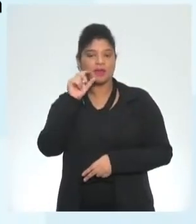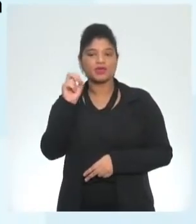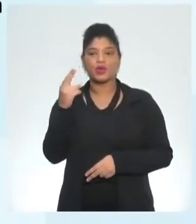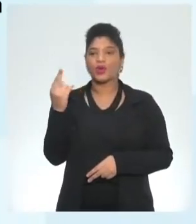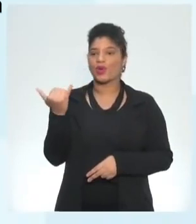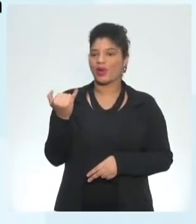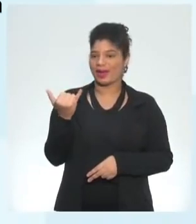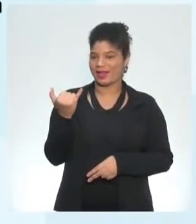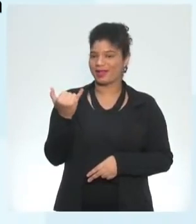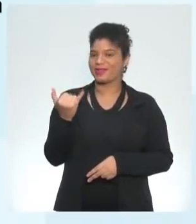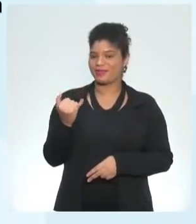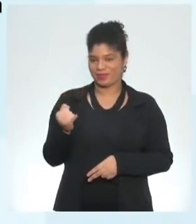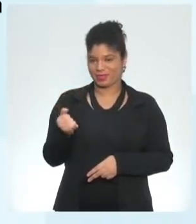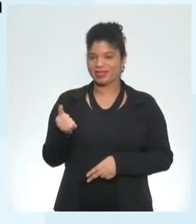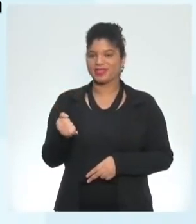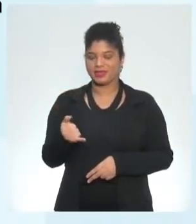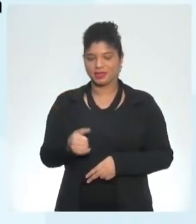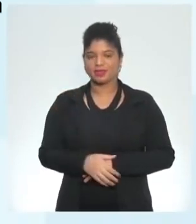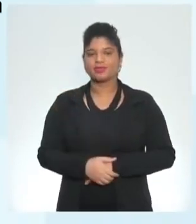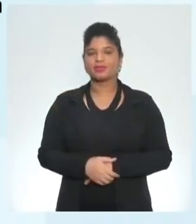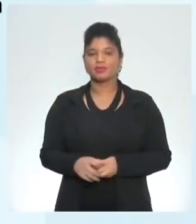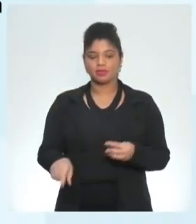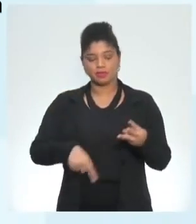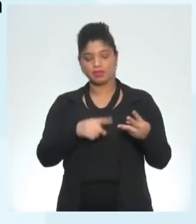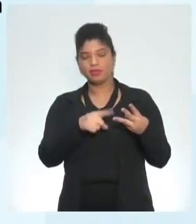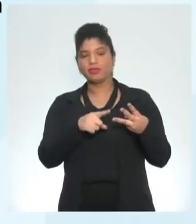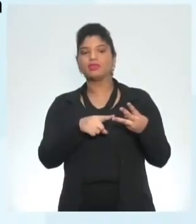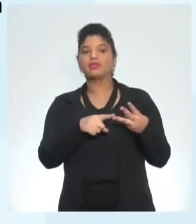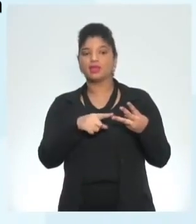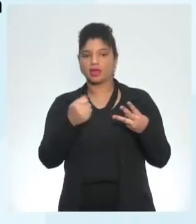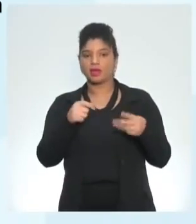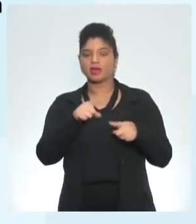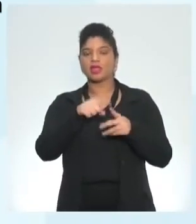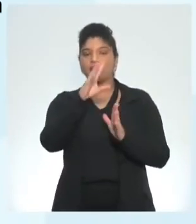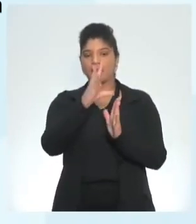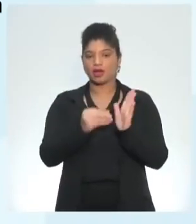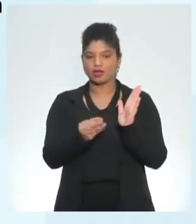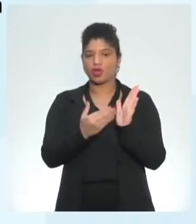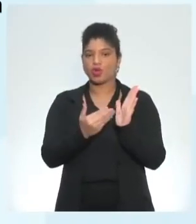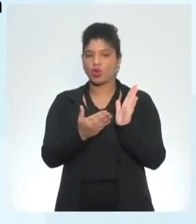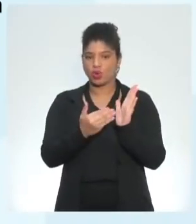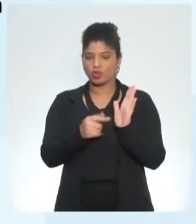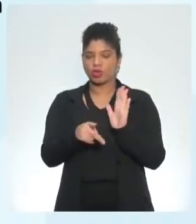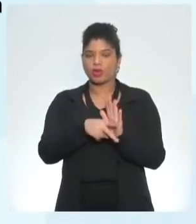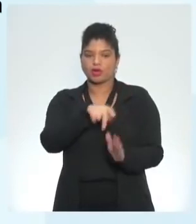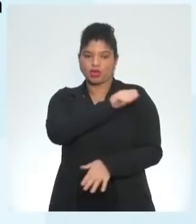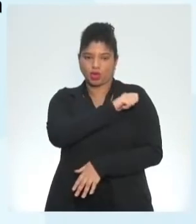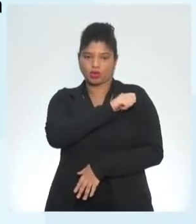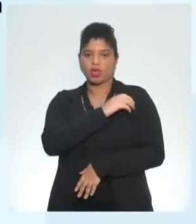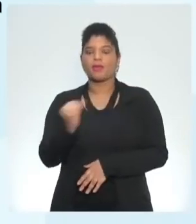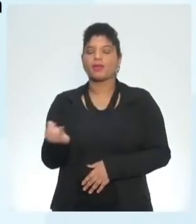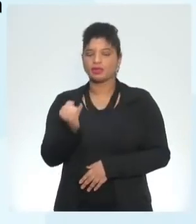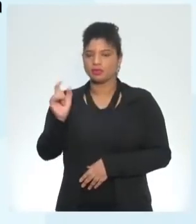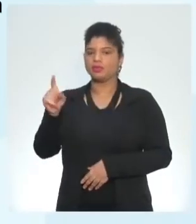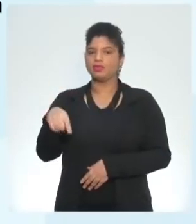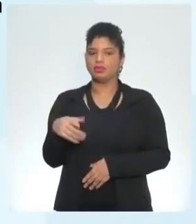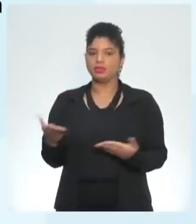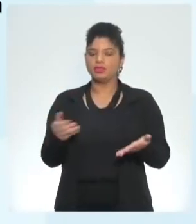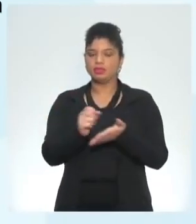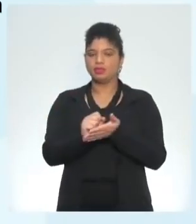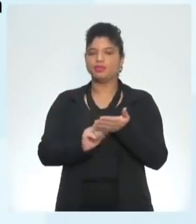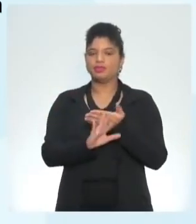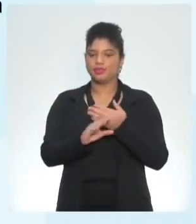caneta ou um lápis and your booklet yes o seu caderno do aluno isso é muito importante legal